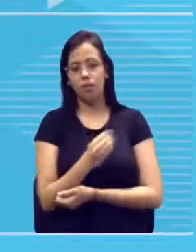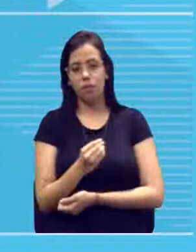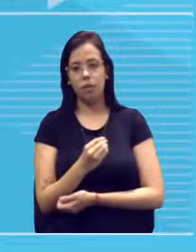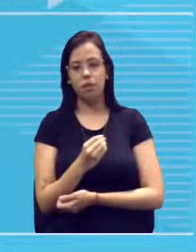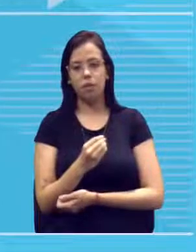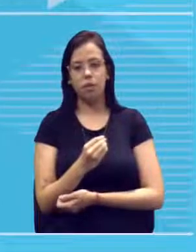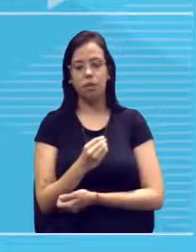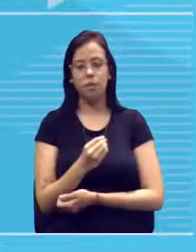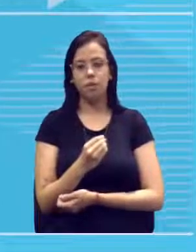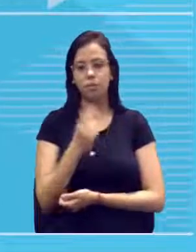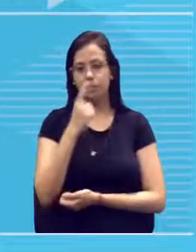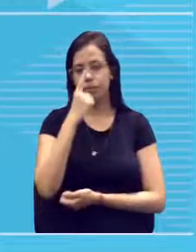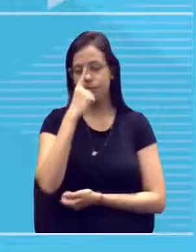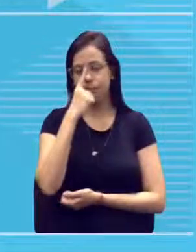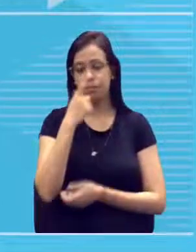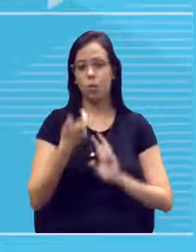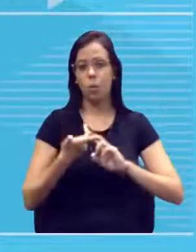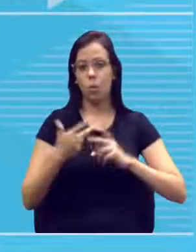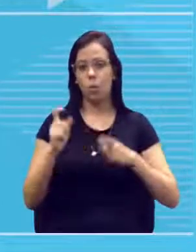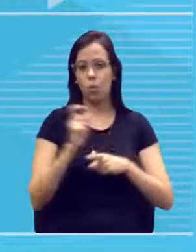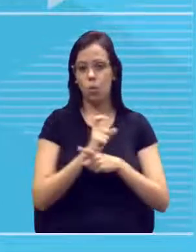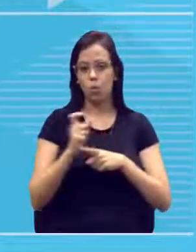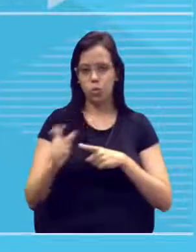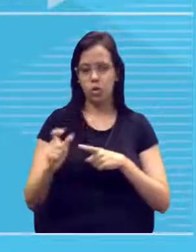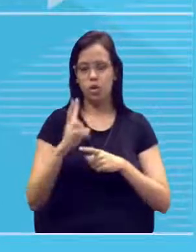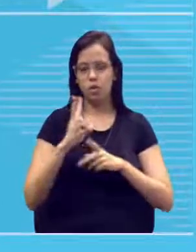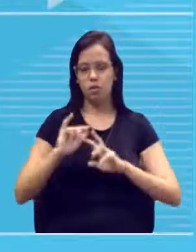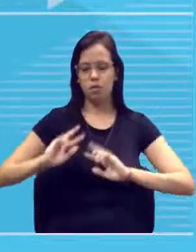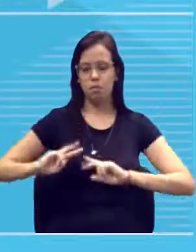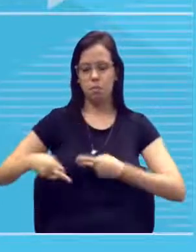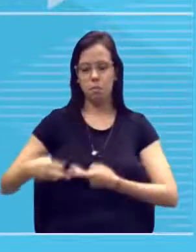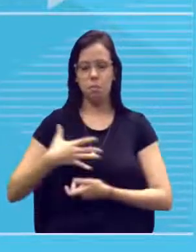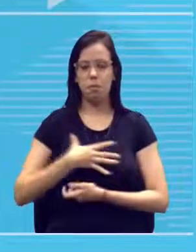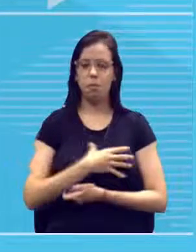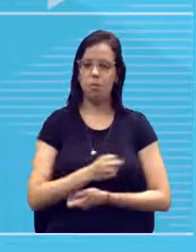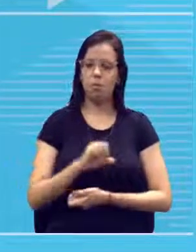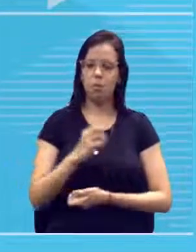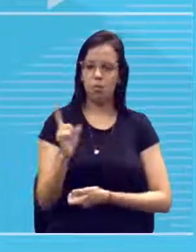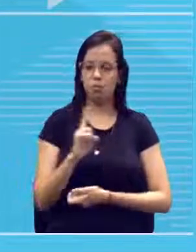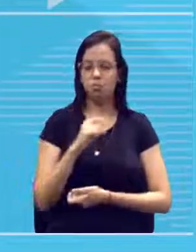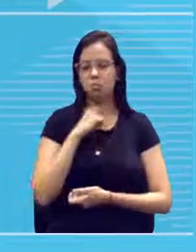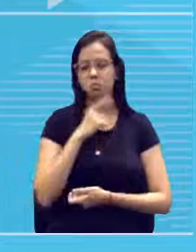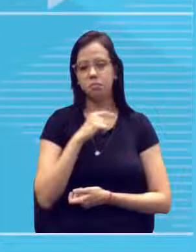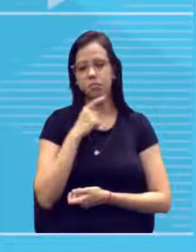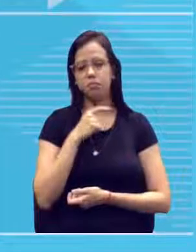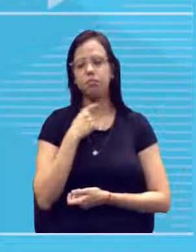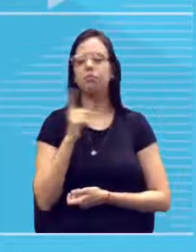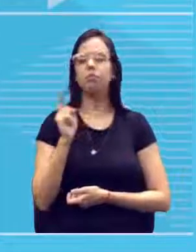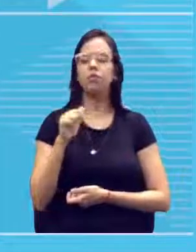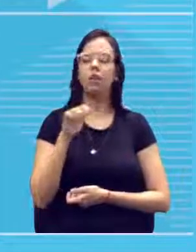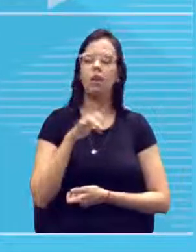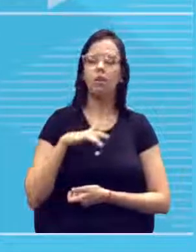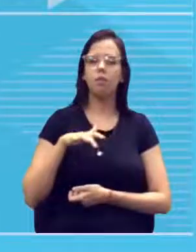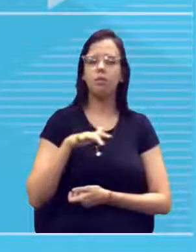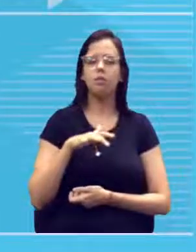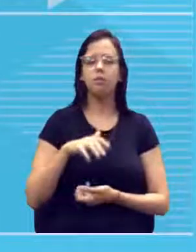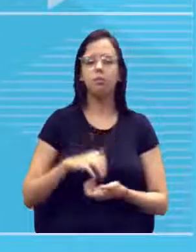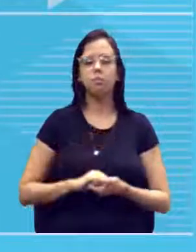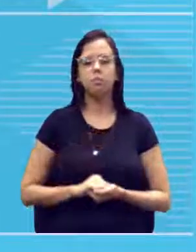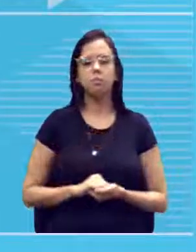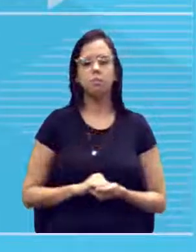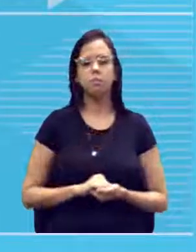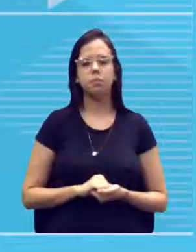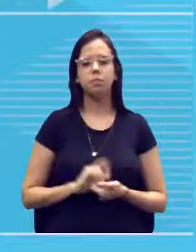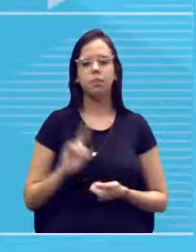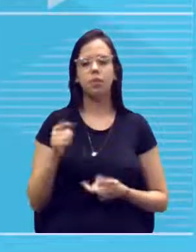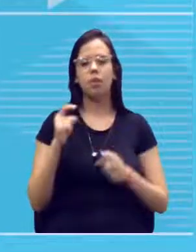gene ser transmitido para o meu filho ou não, tá? É nessa situação. Então, a gente faz essa